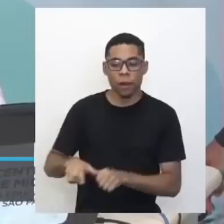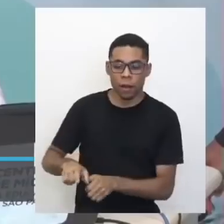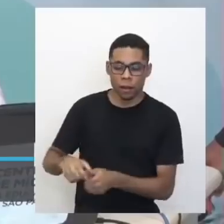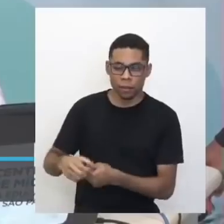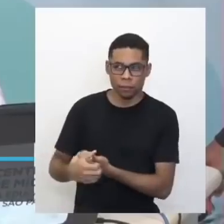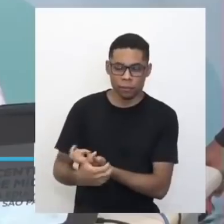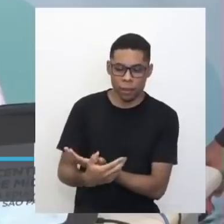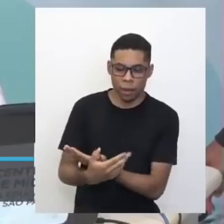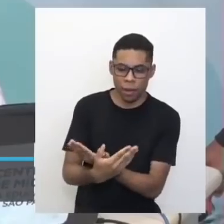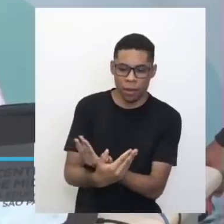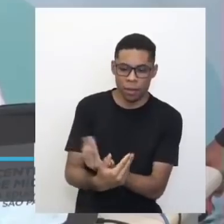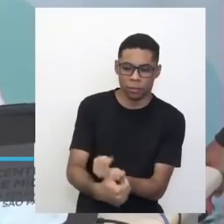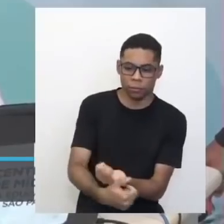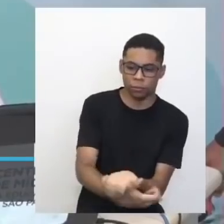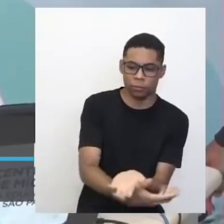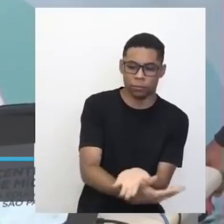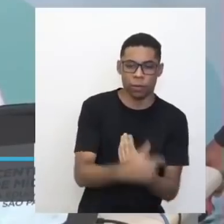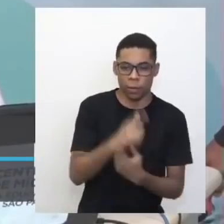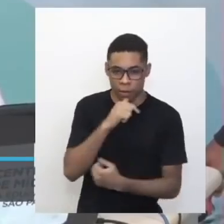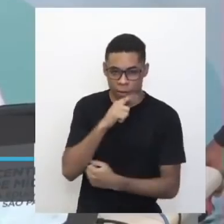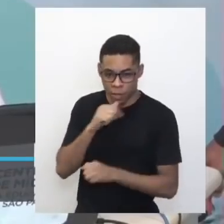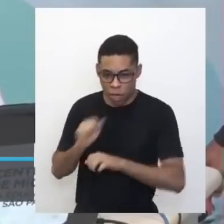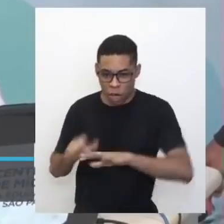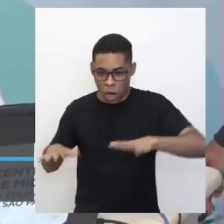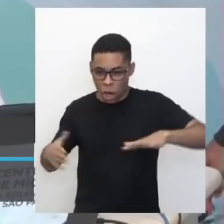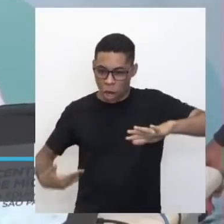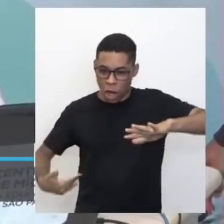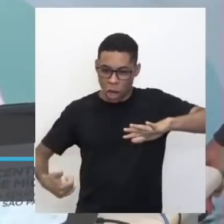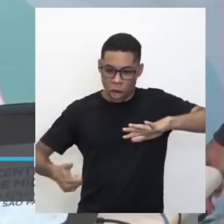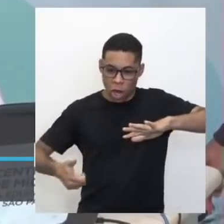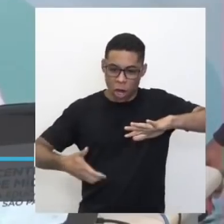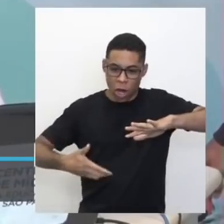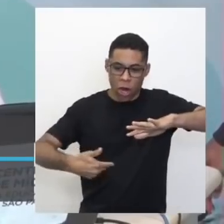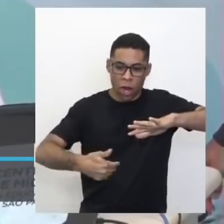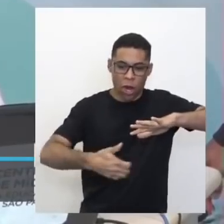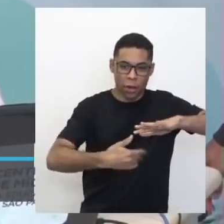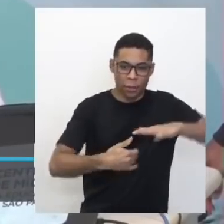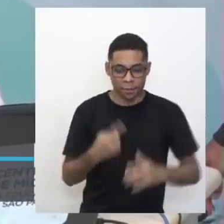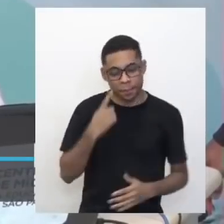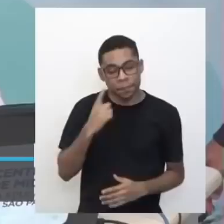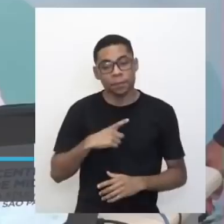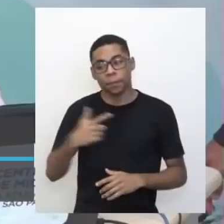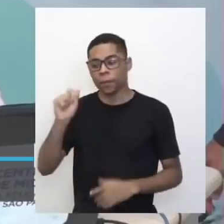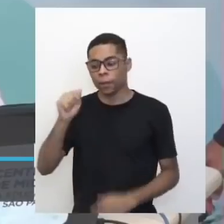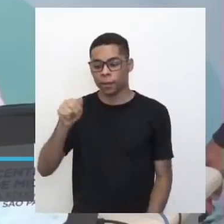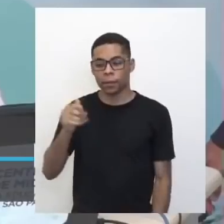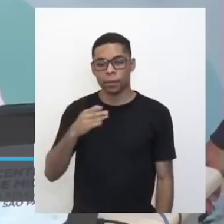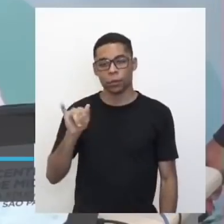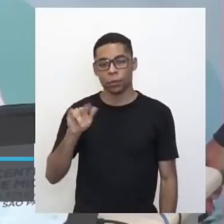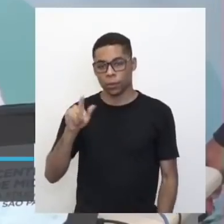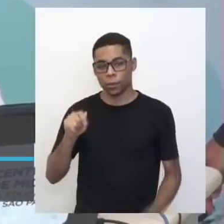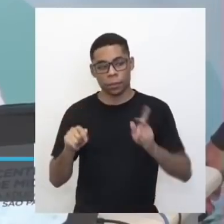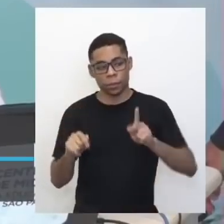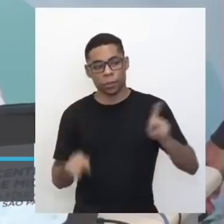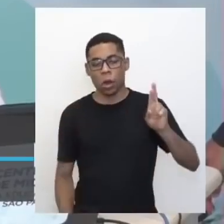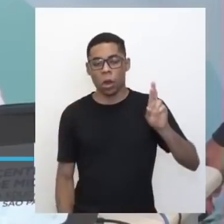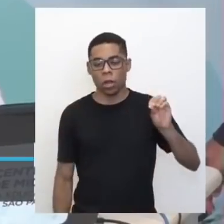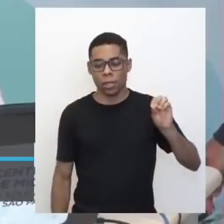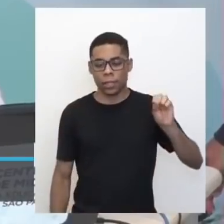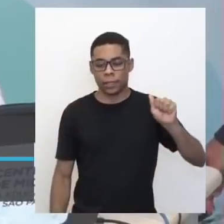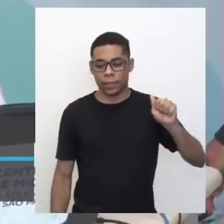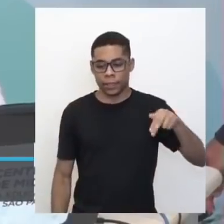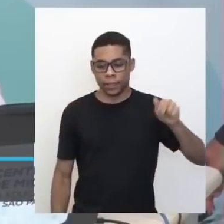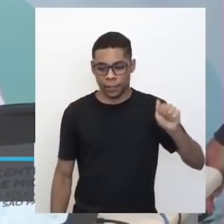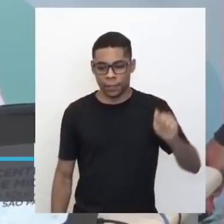Isso. Acredito que sim, mas cada um de uma forma diferente. A Ana Júlia, que é aluno da professora Rosana. Bom, muito bem.